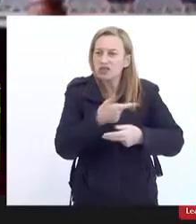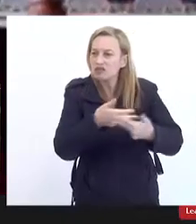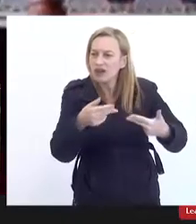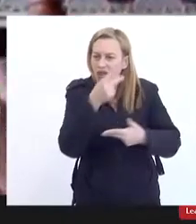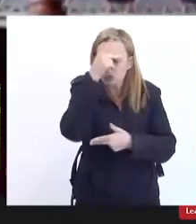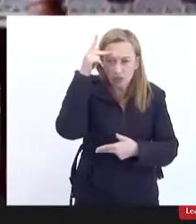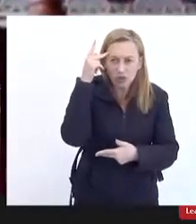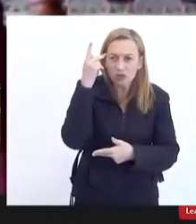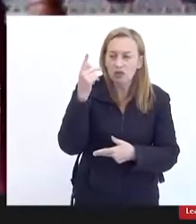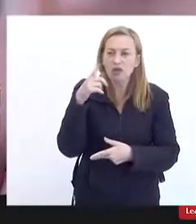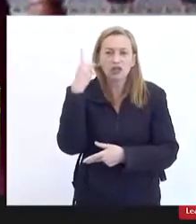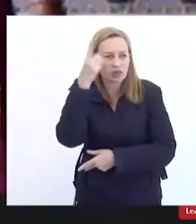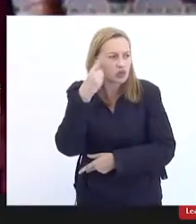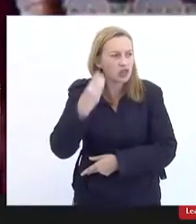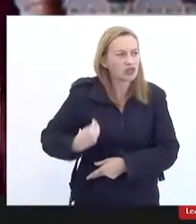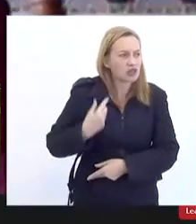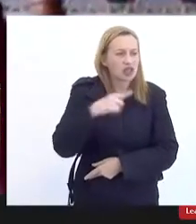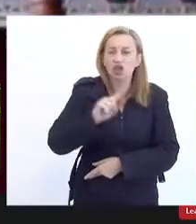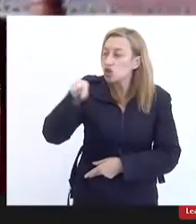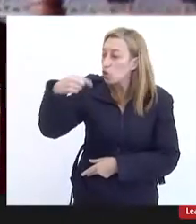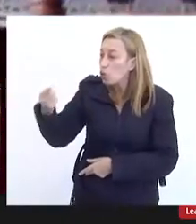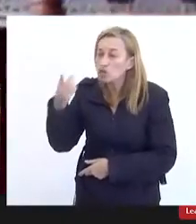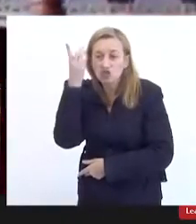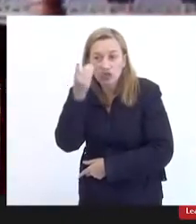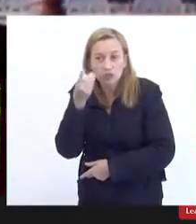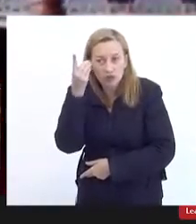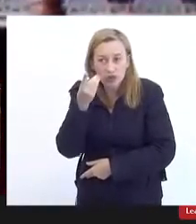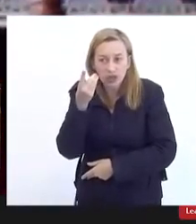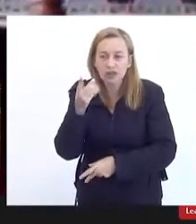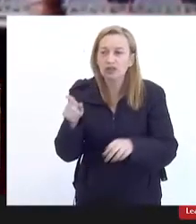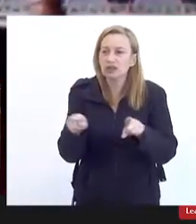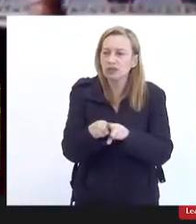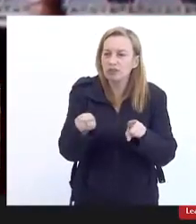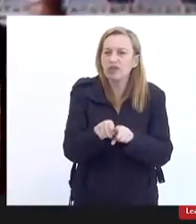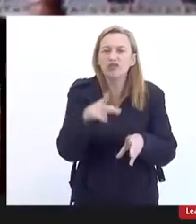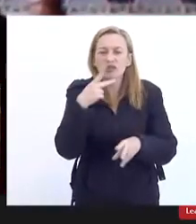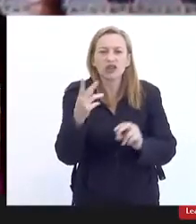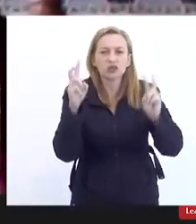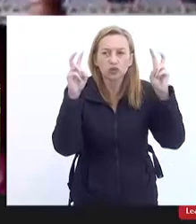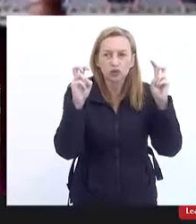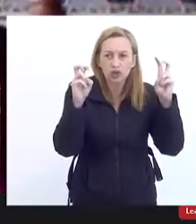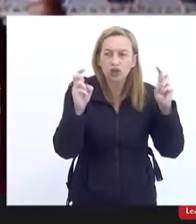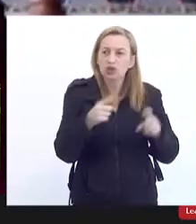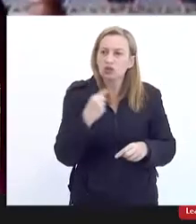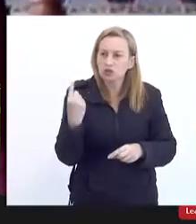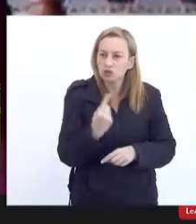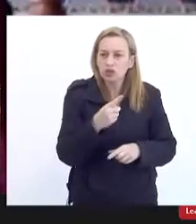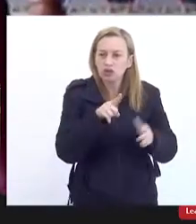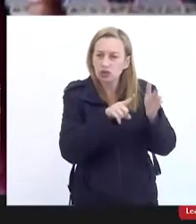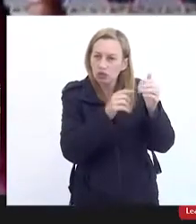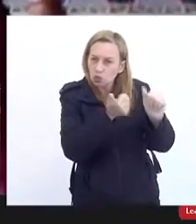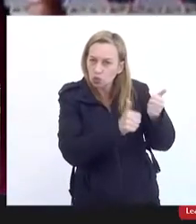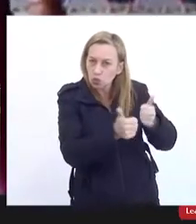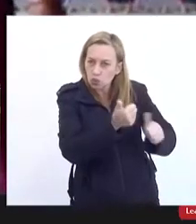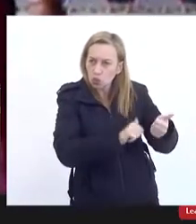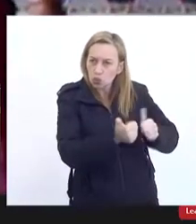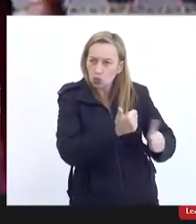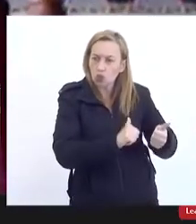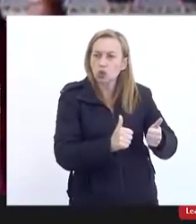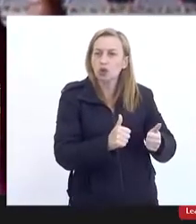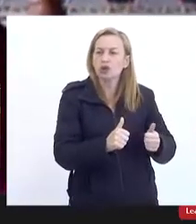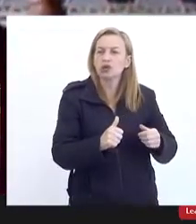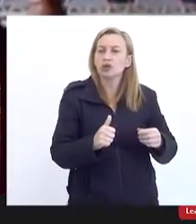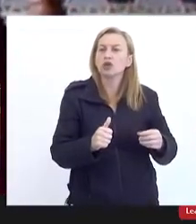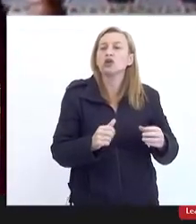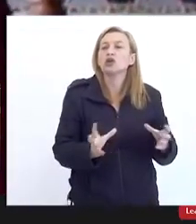as deputadas que estão aqui outras deputadas e deputados também vem tocando esse tema nós estamos avaliando a instauração